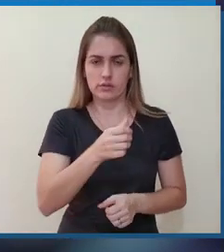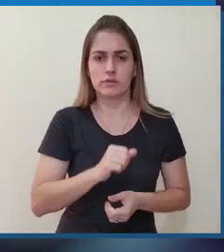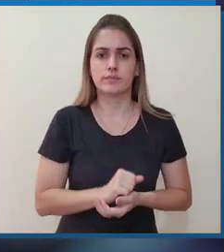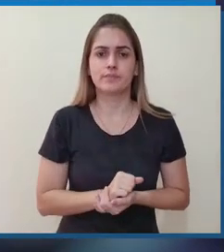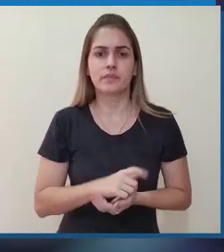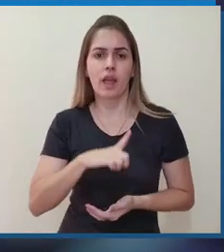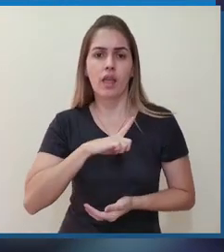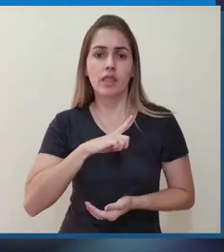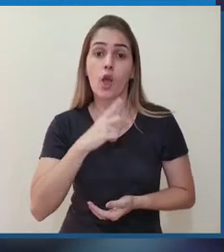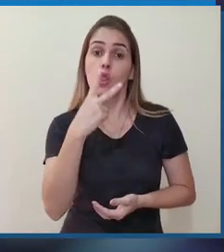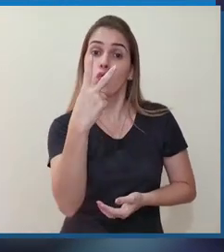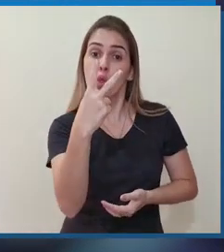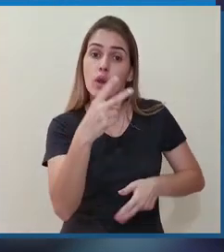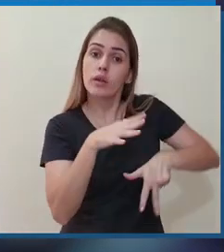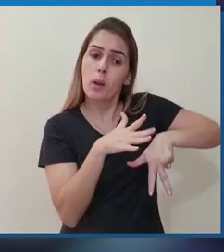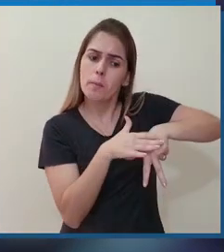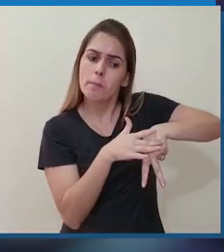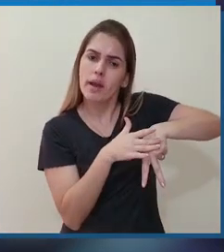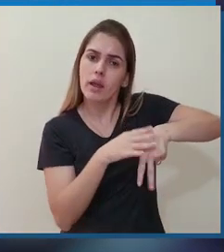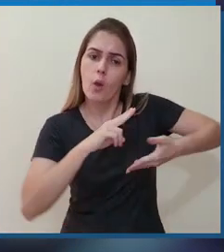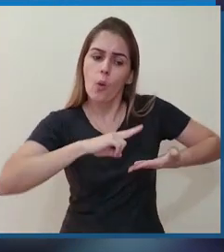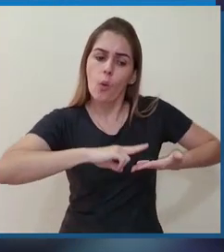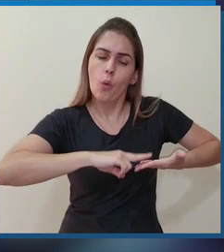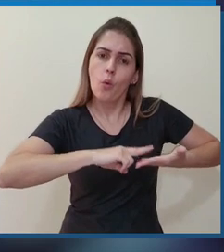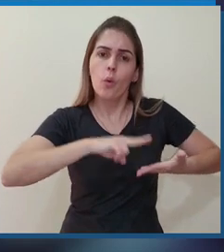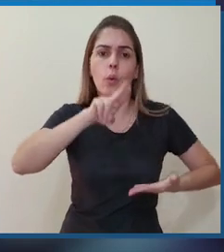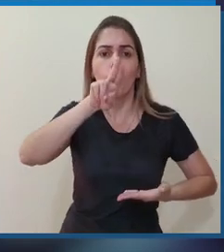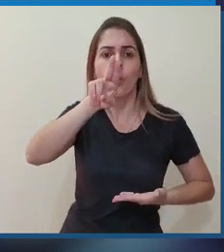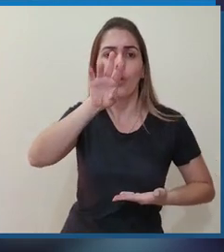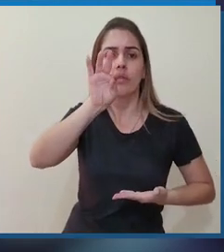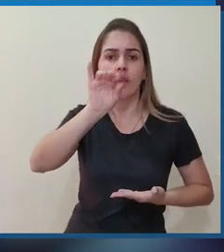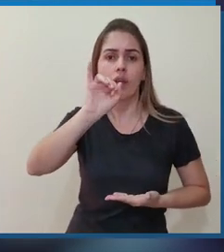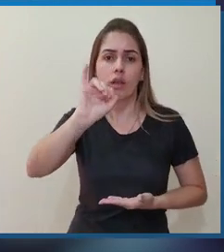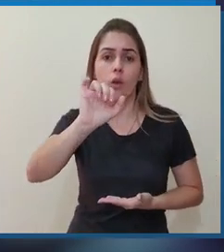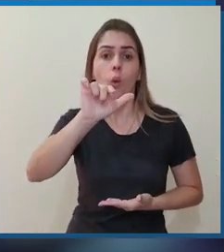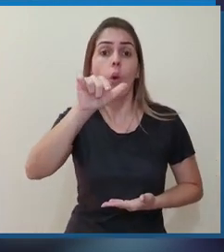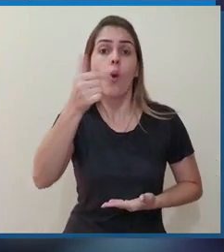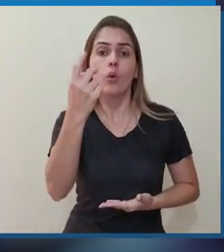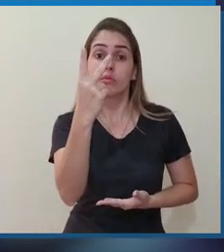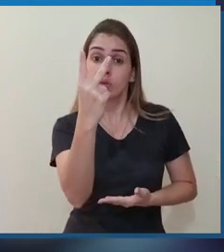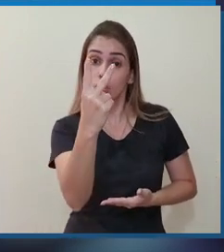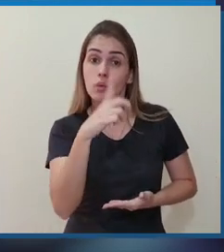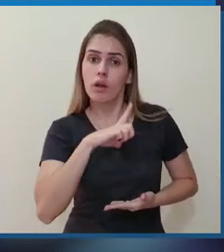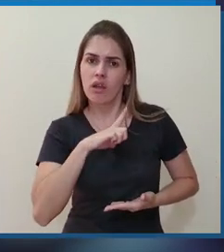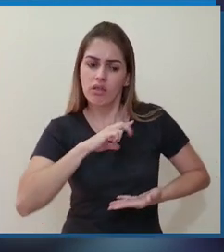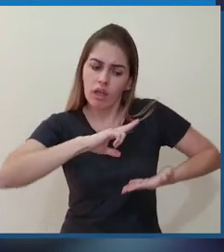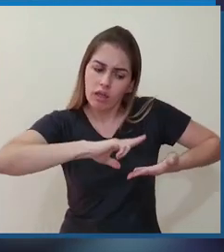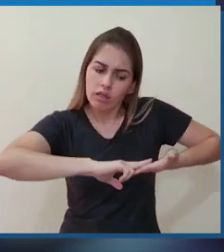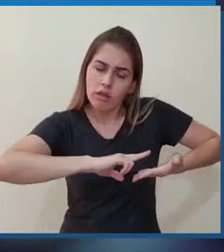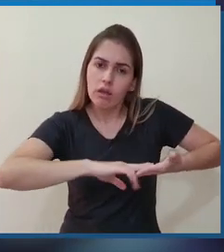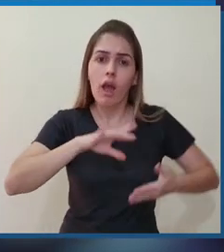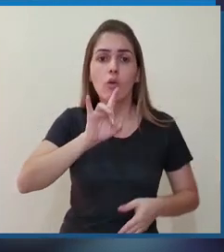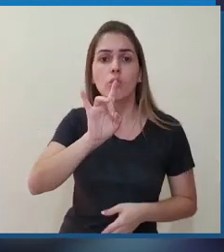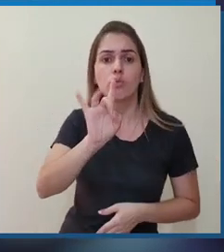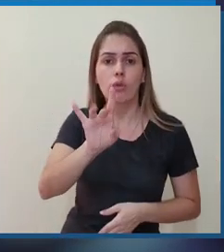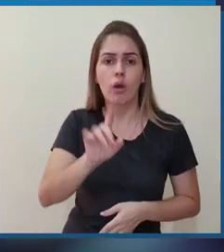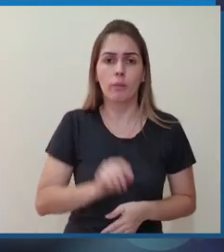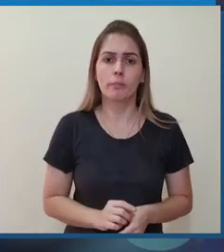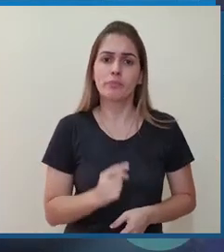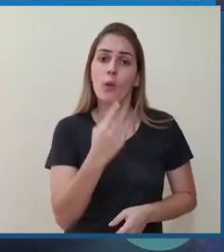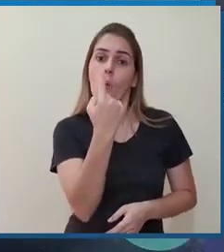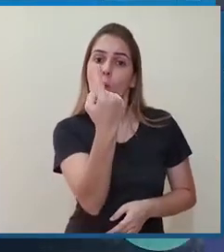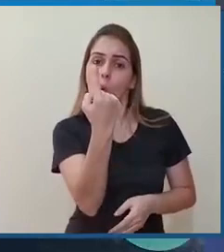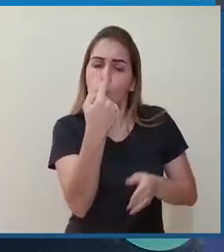Temos duas pessoas que continuam internadas em UTI e duas outras internações. Um óbito em